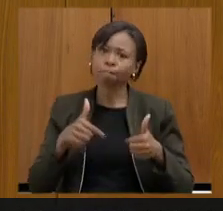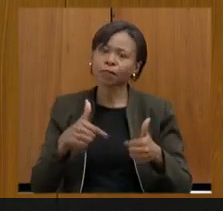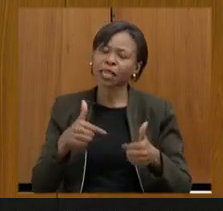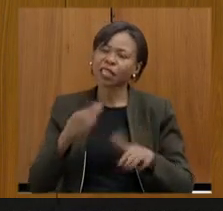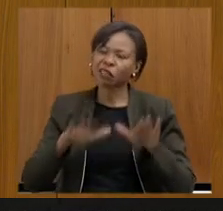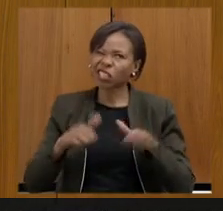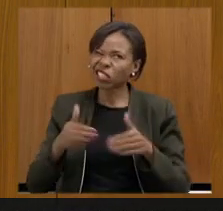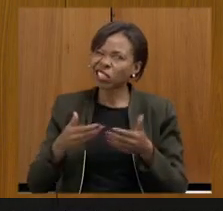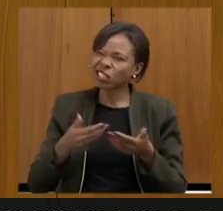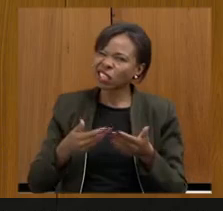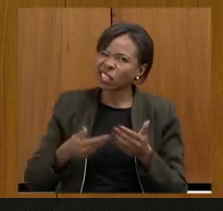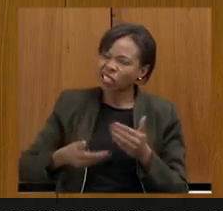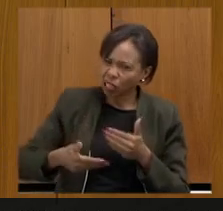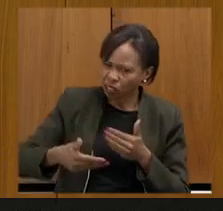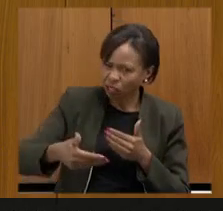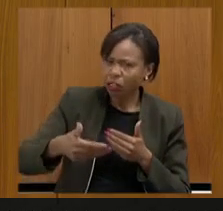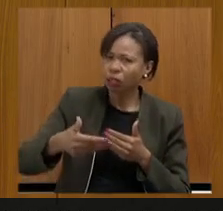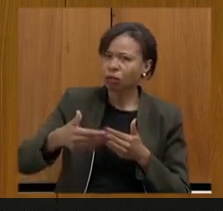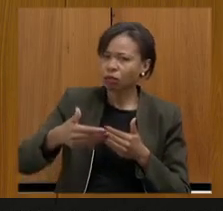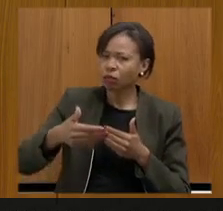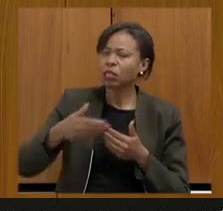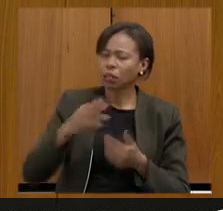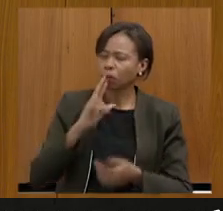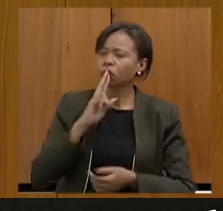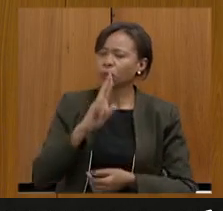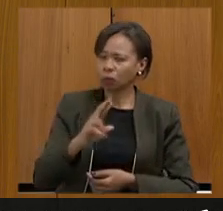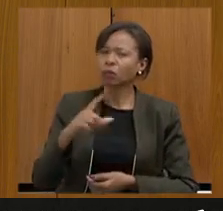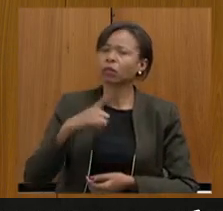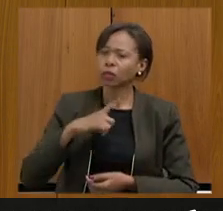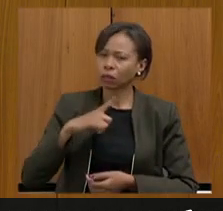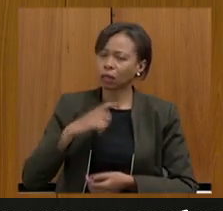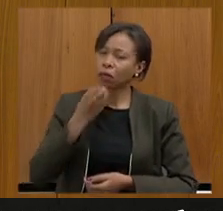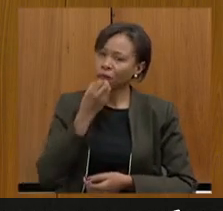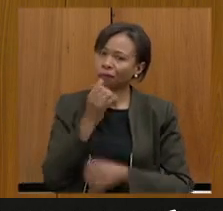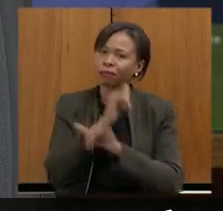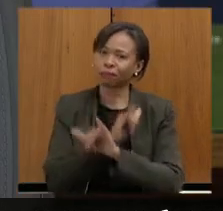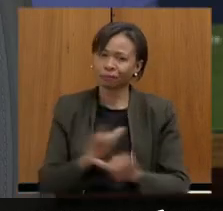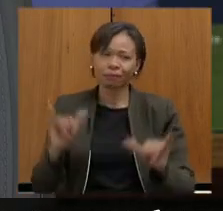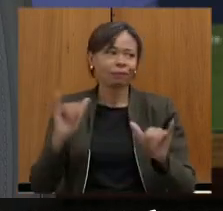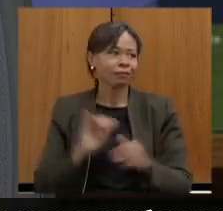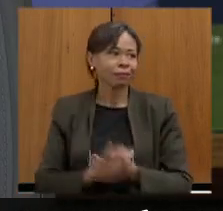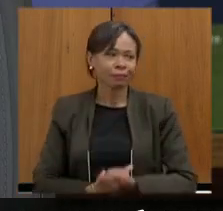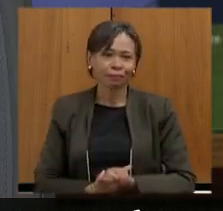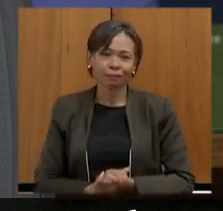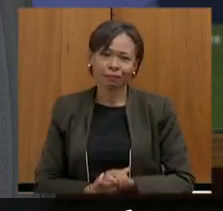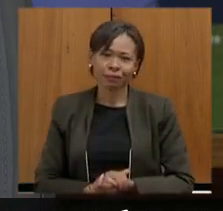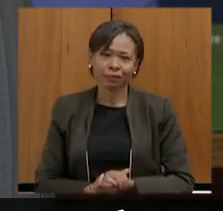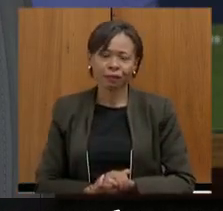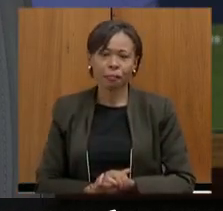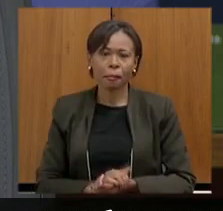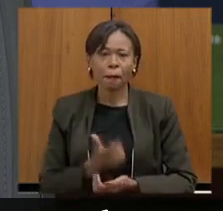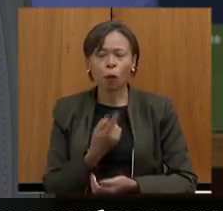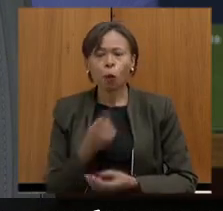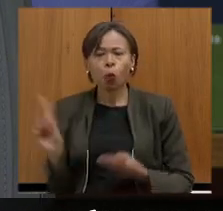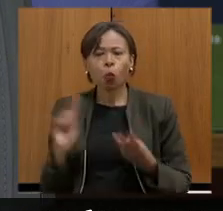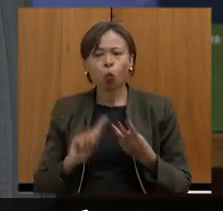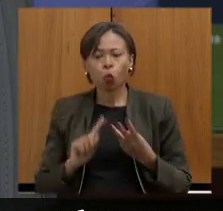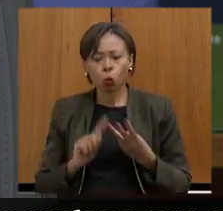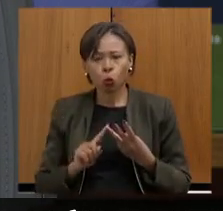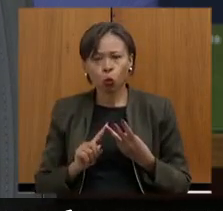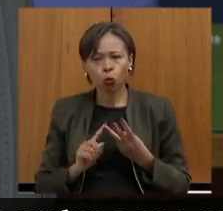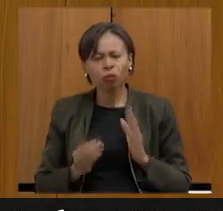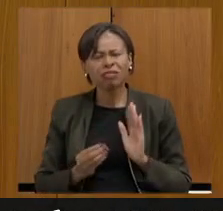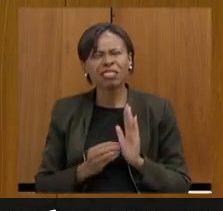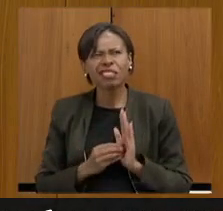próximos dias a gente já vai ter um norte para isso vai ser muito bom compartilhar com vocês sobre o último ponto eu anotei aqui